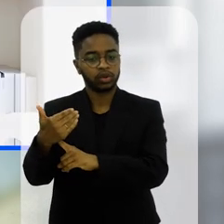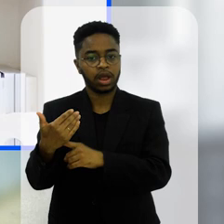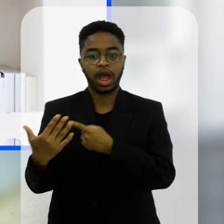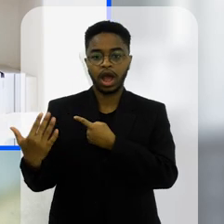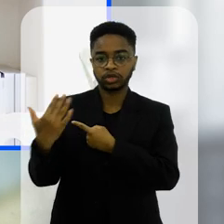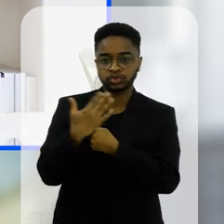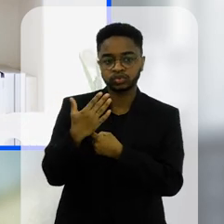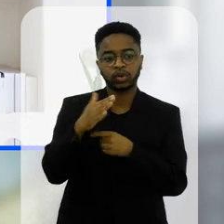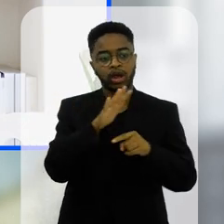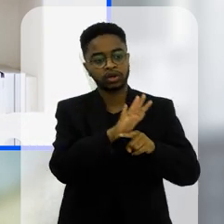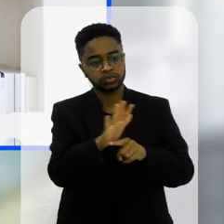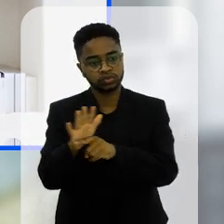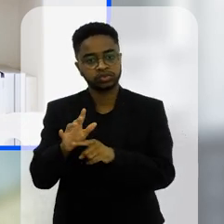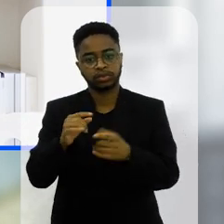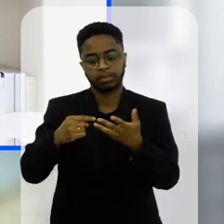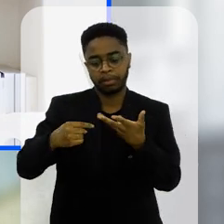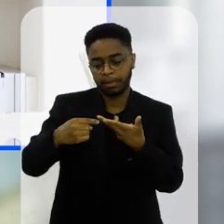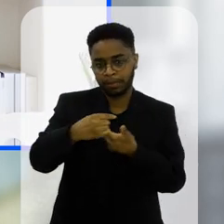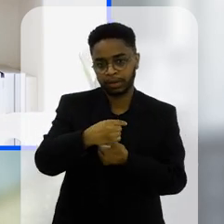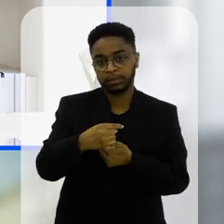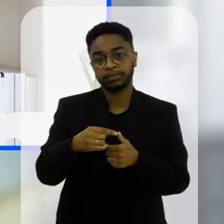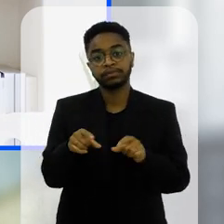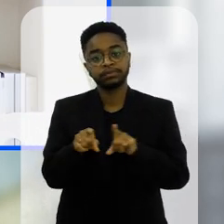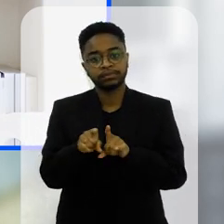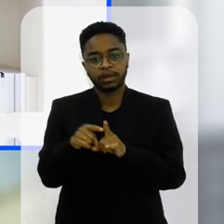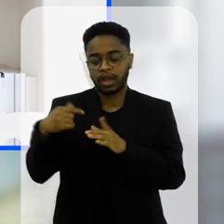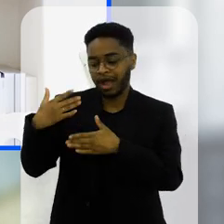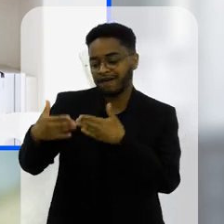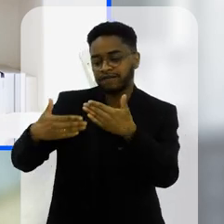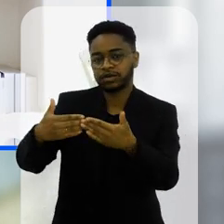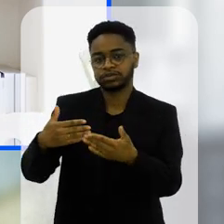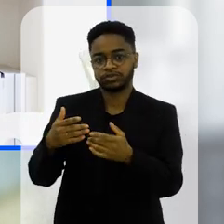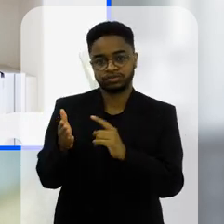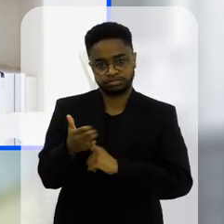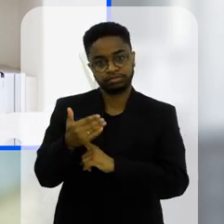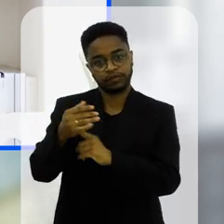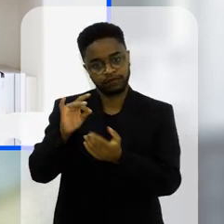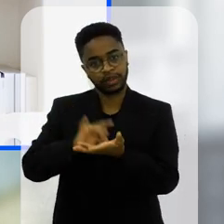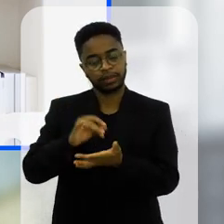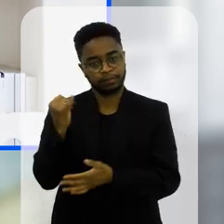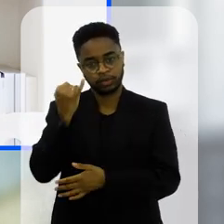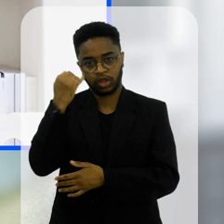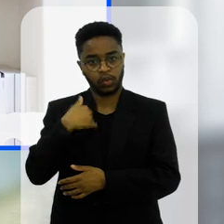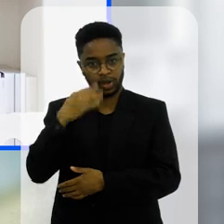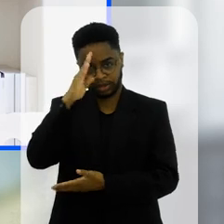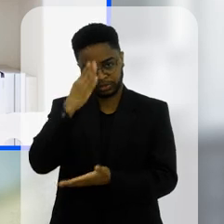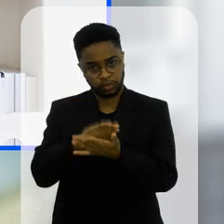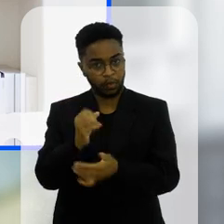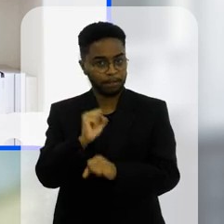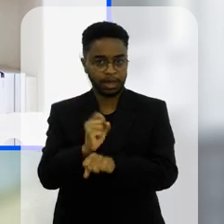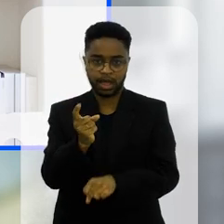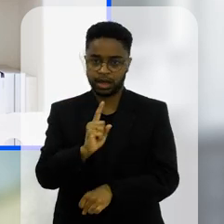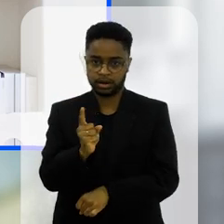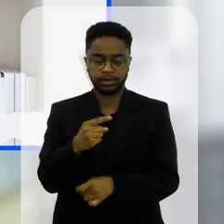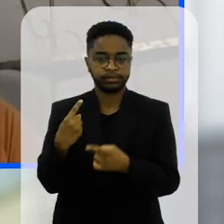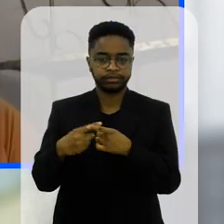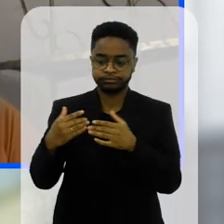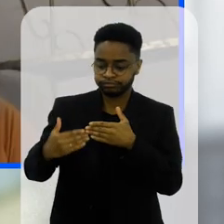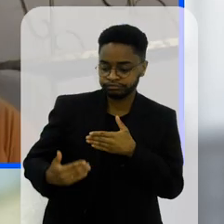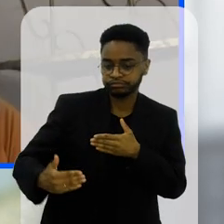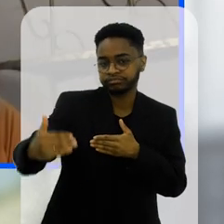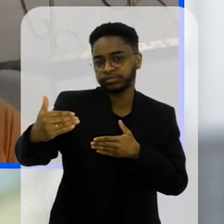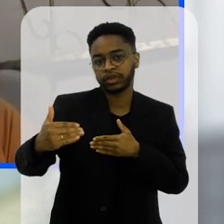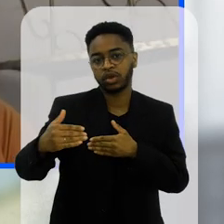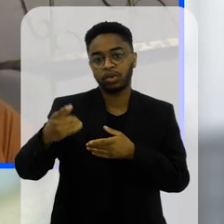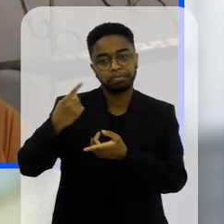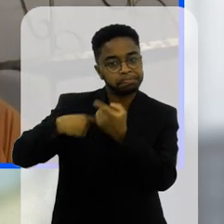veio pra ajudar em muitas questões esse avanço tecnológico é importante e eu acho que não vai parar de avançar daí pra frente